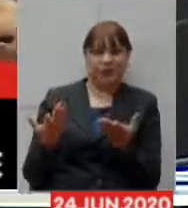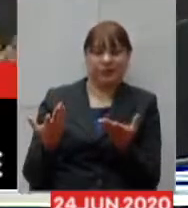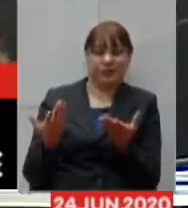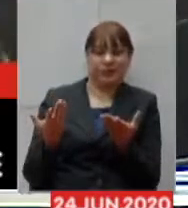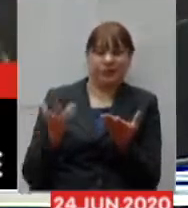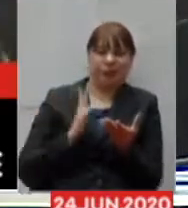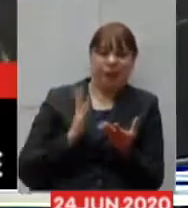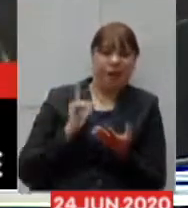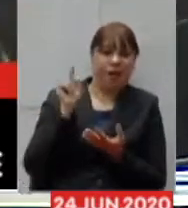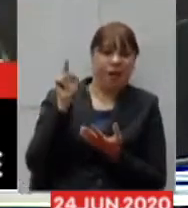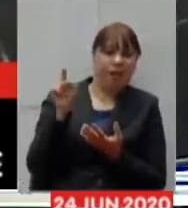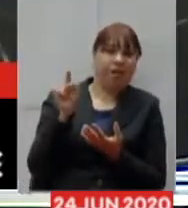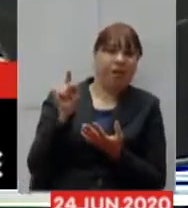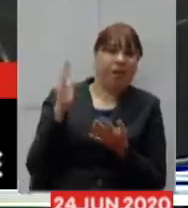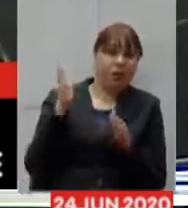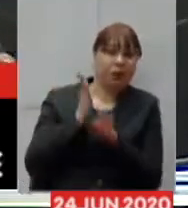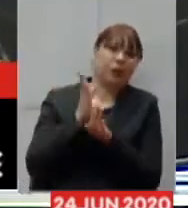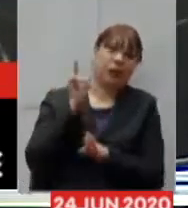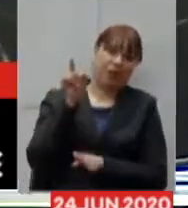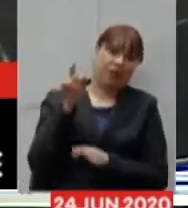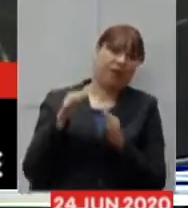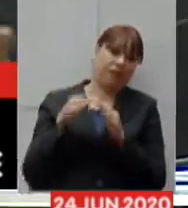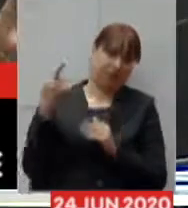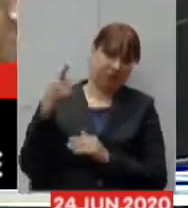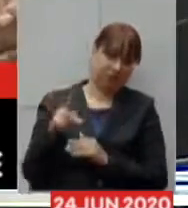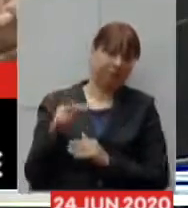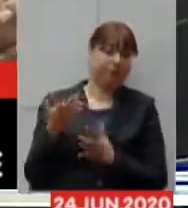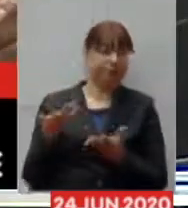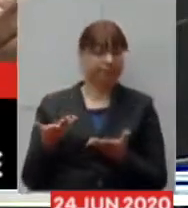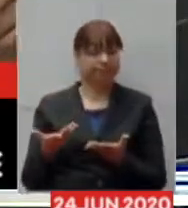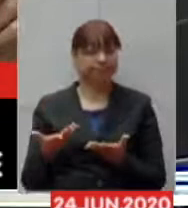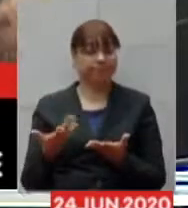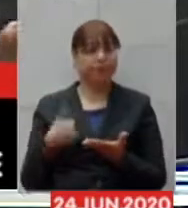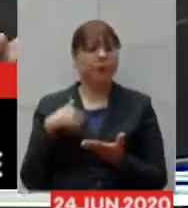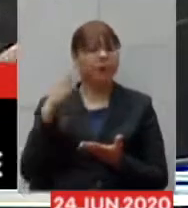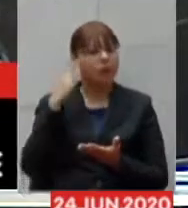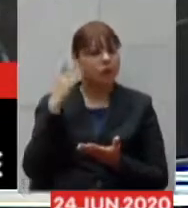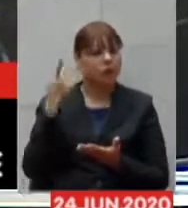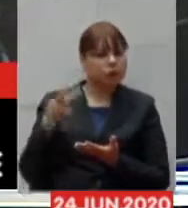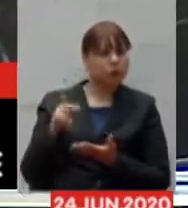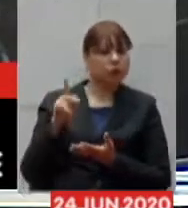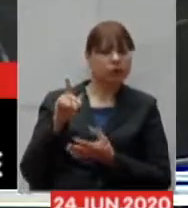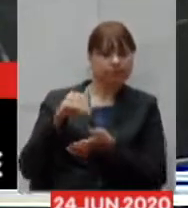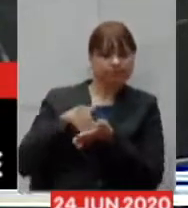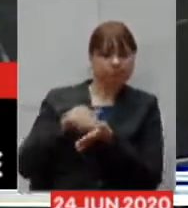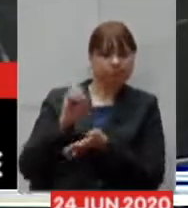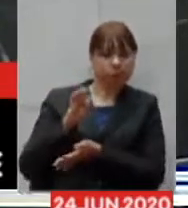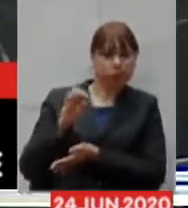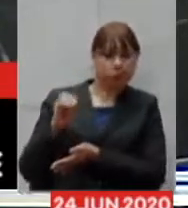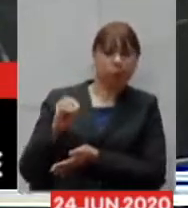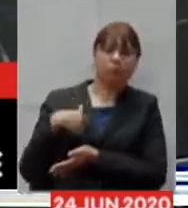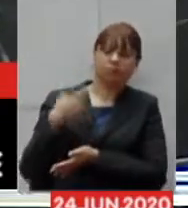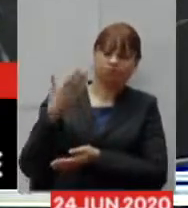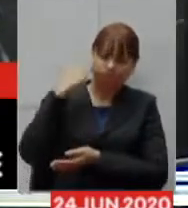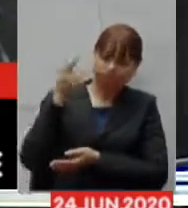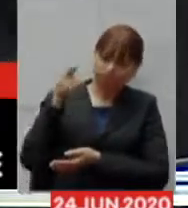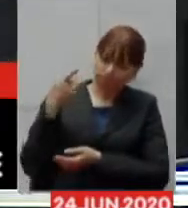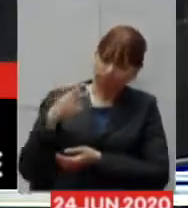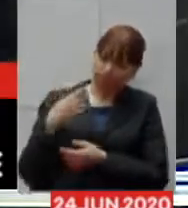nos contratos que estavam acontecendo eu sei da sua idoneidade do seu caráter